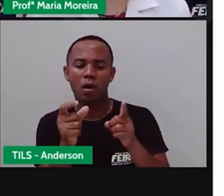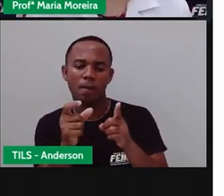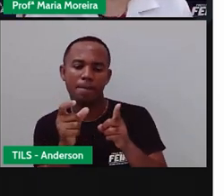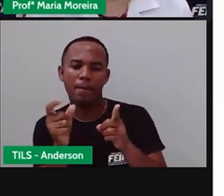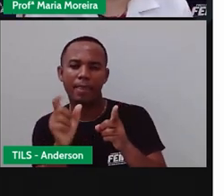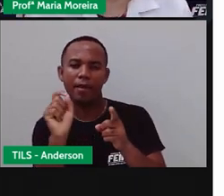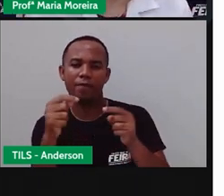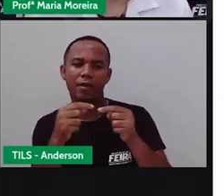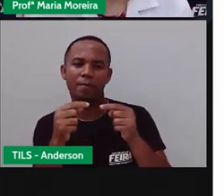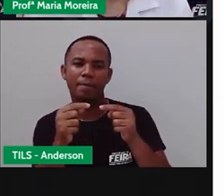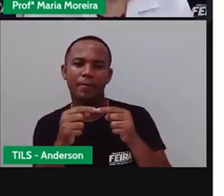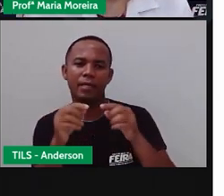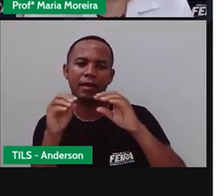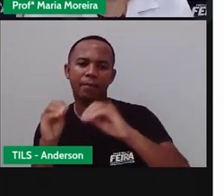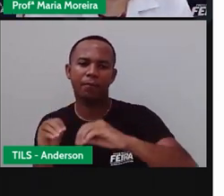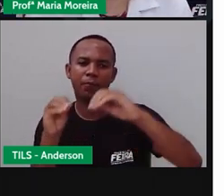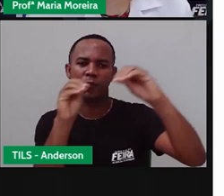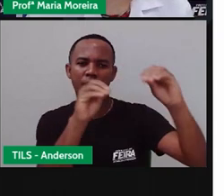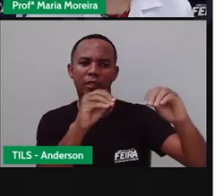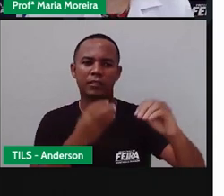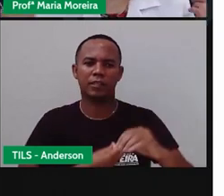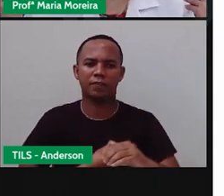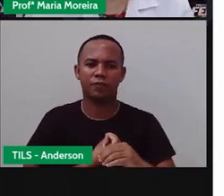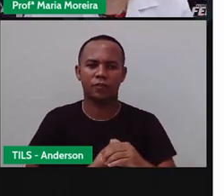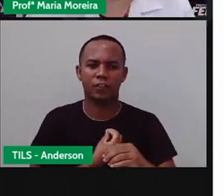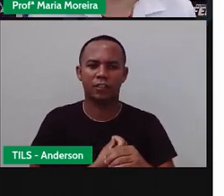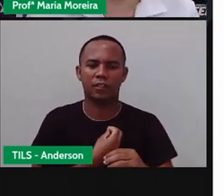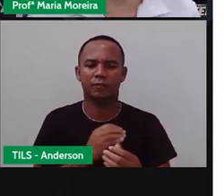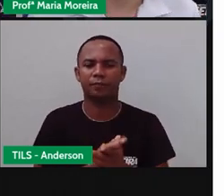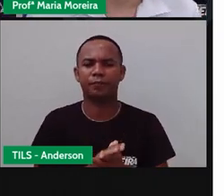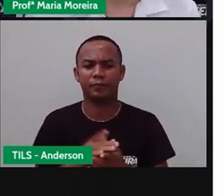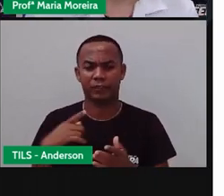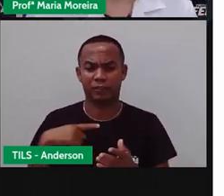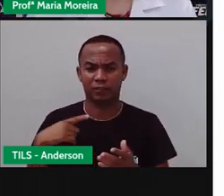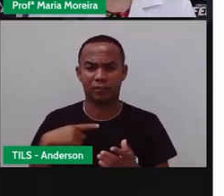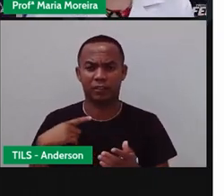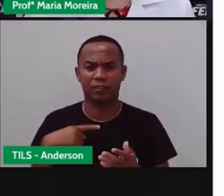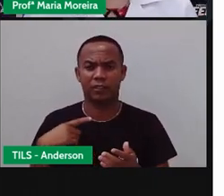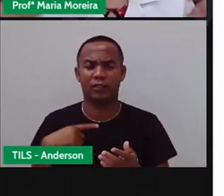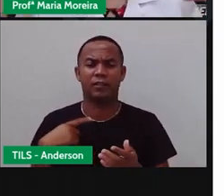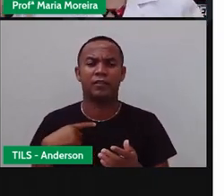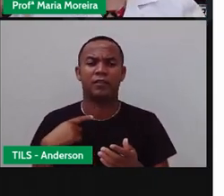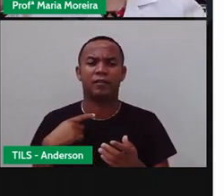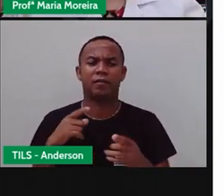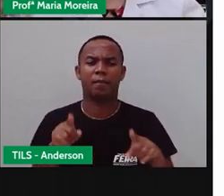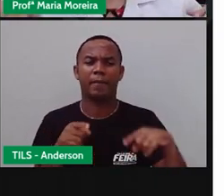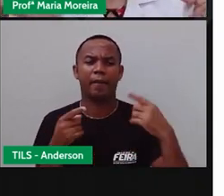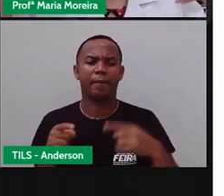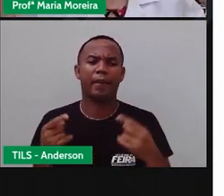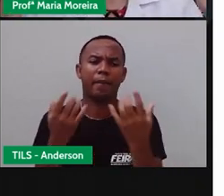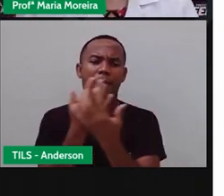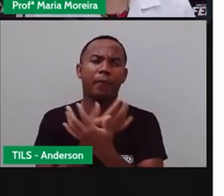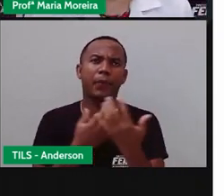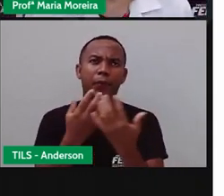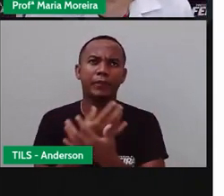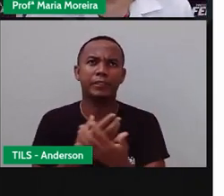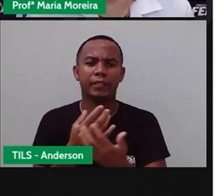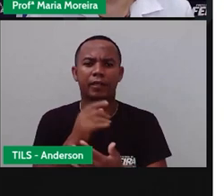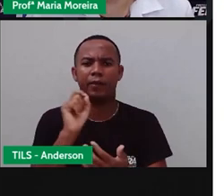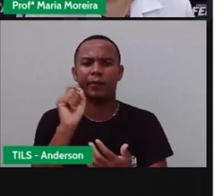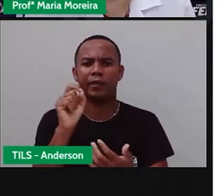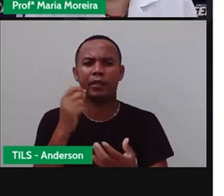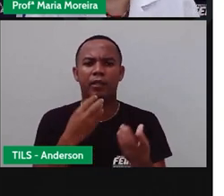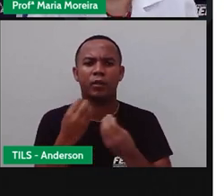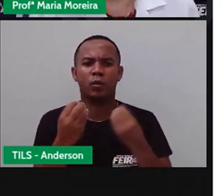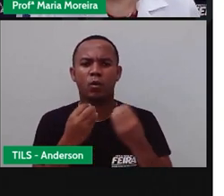um novo estilo de vida. Não é isso? Então, existem várias músicas aí, onde cantam, né? Justamente essa